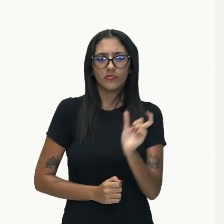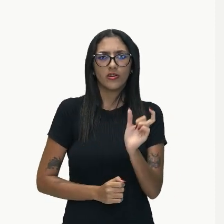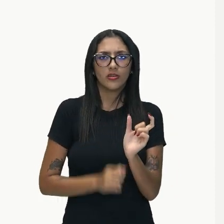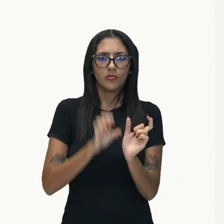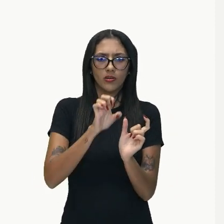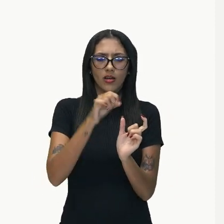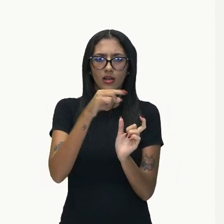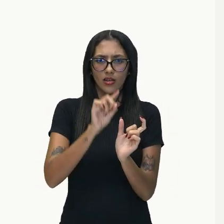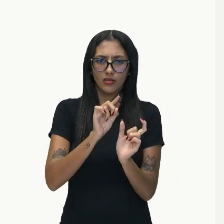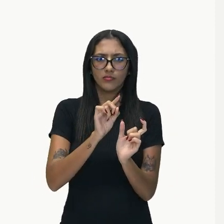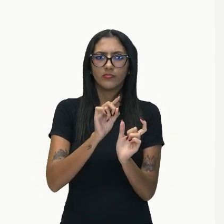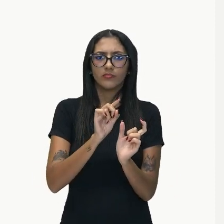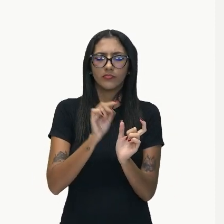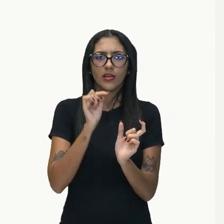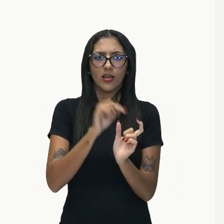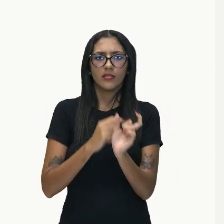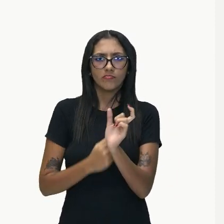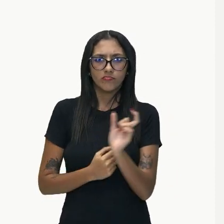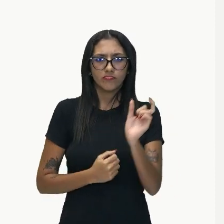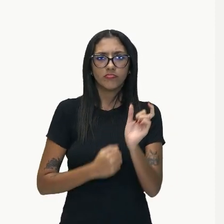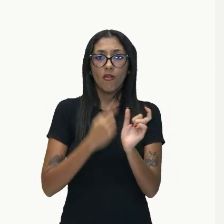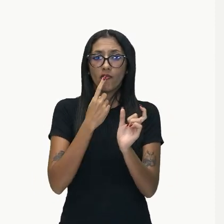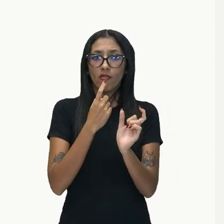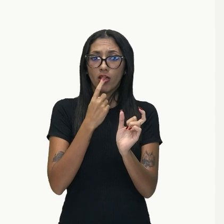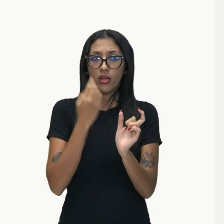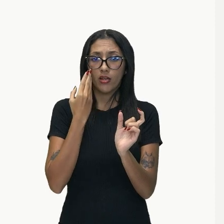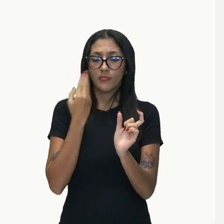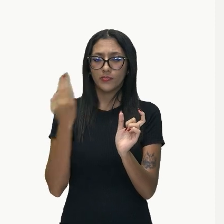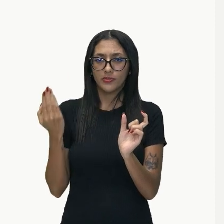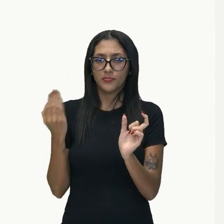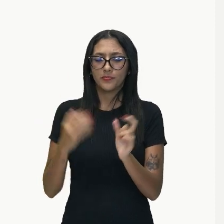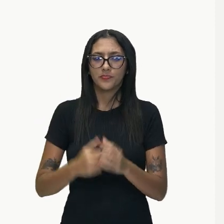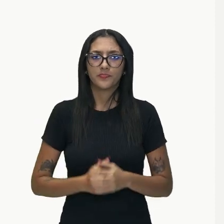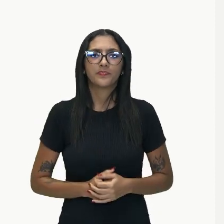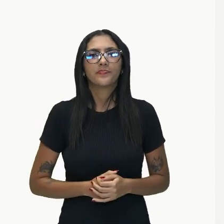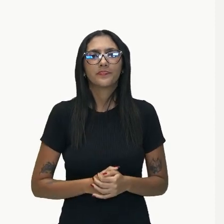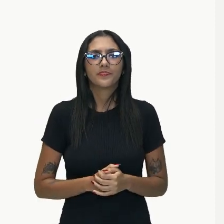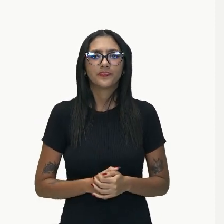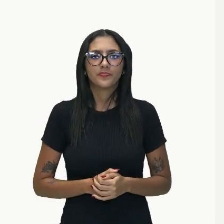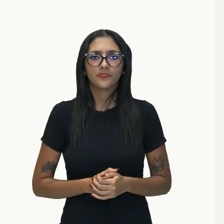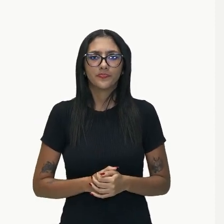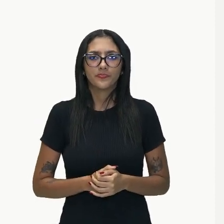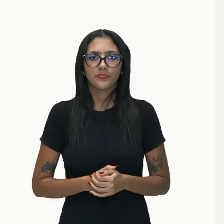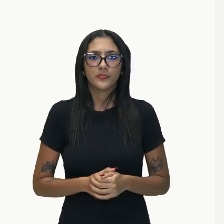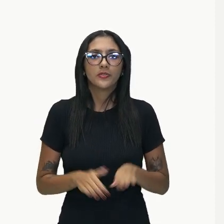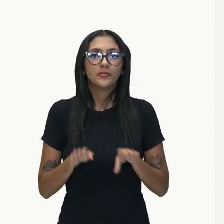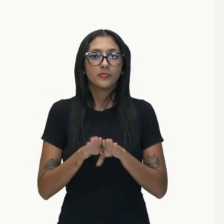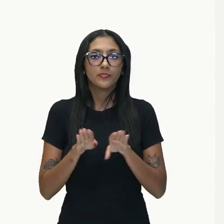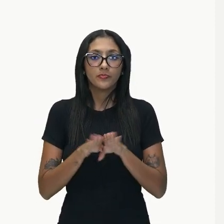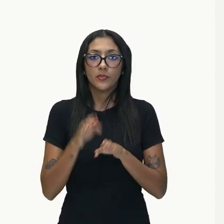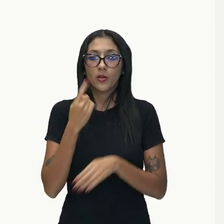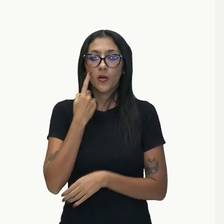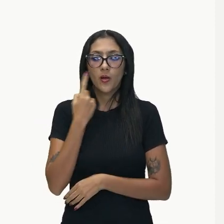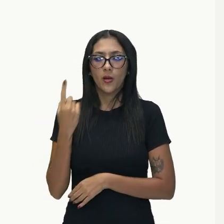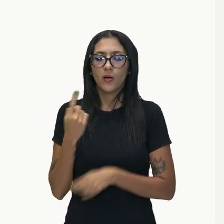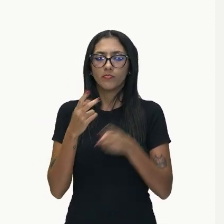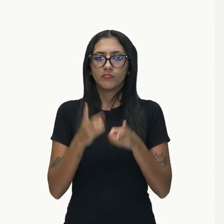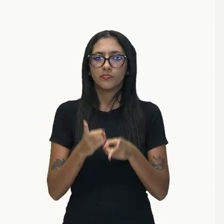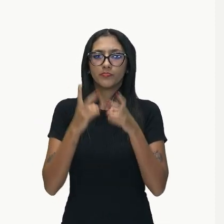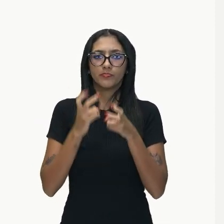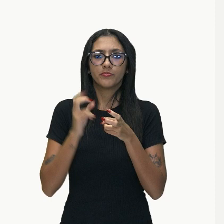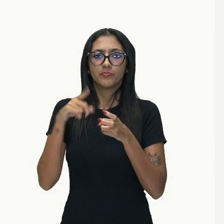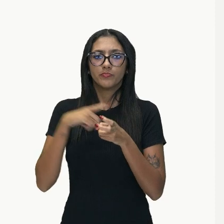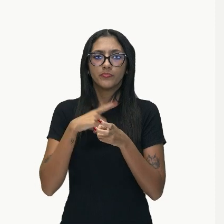certo? Este verbo aqui é o nosso verbo de ligação. E observem que nós temos sujeito, verbo de ligação,